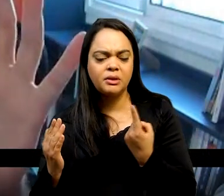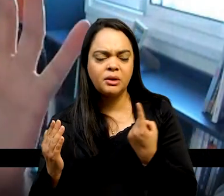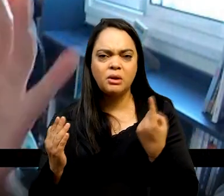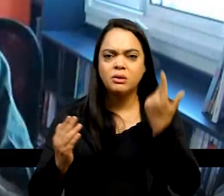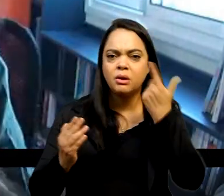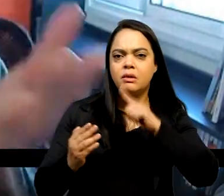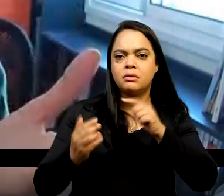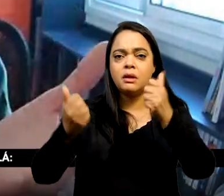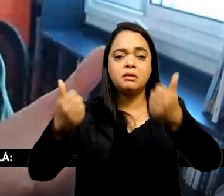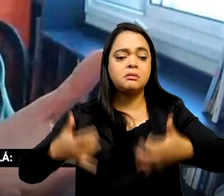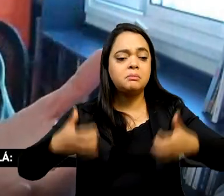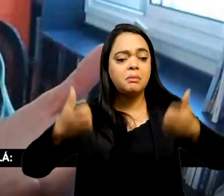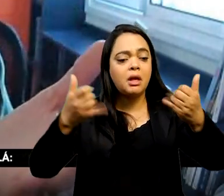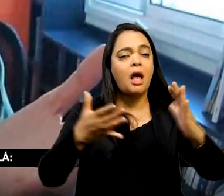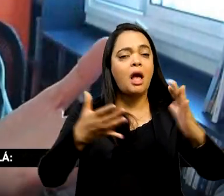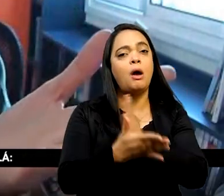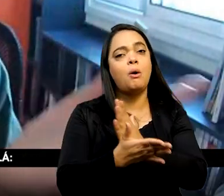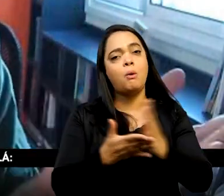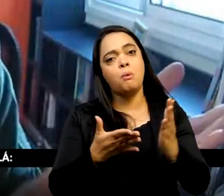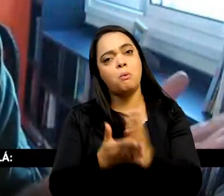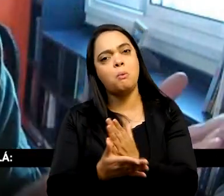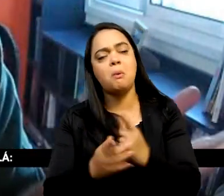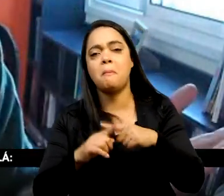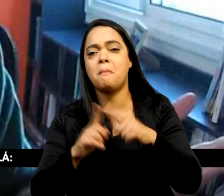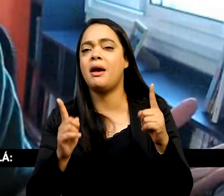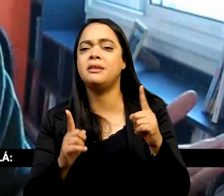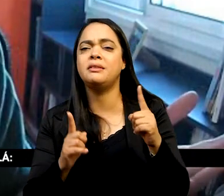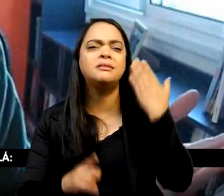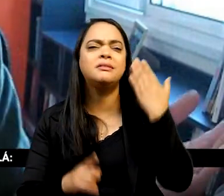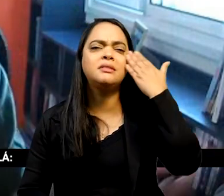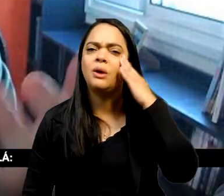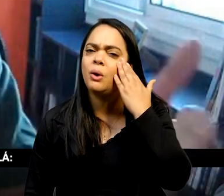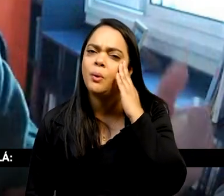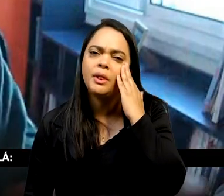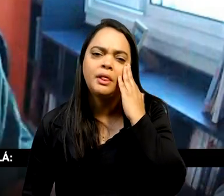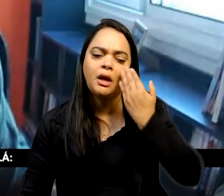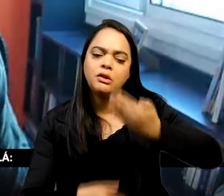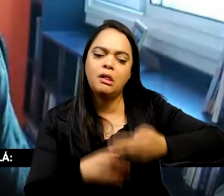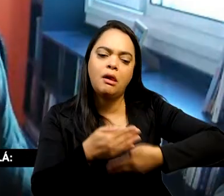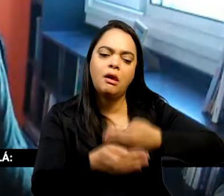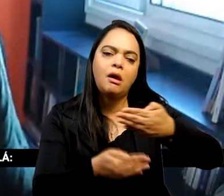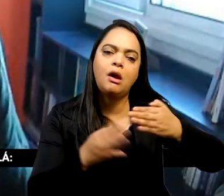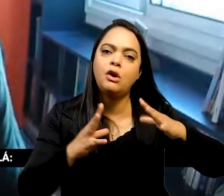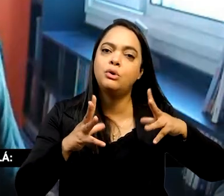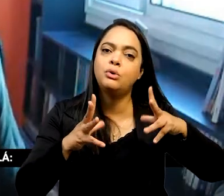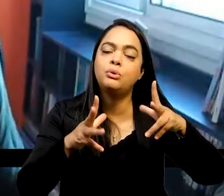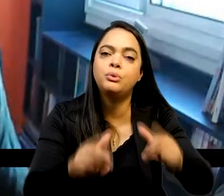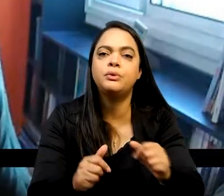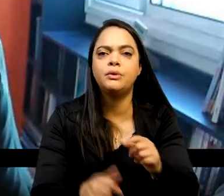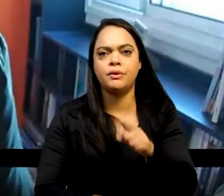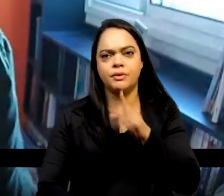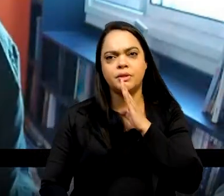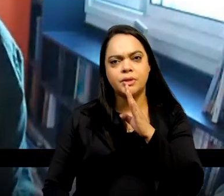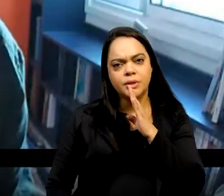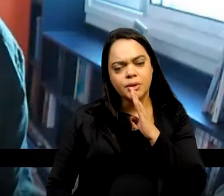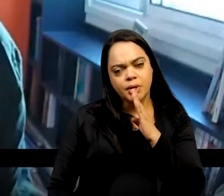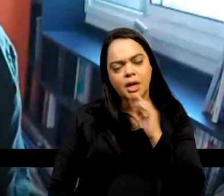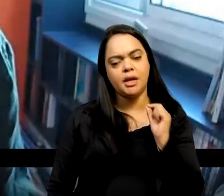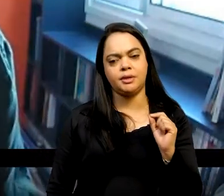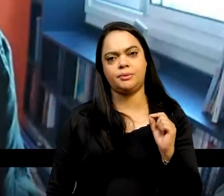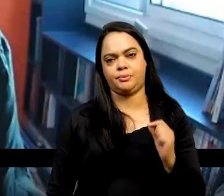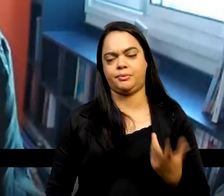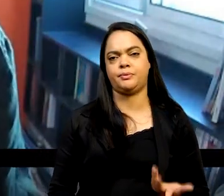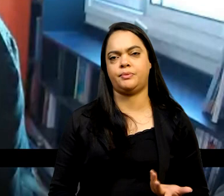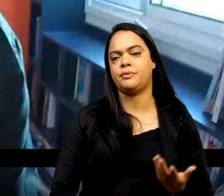máximo, mas a gente não consegue entender exatamente o processo. Vocês devem conhecer aquela conversa lá. Ah, no